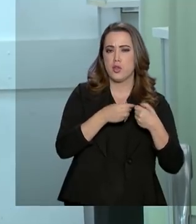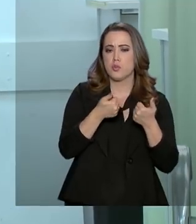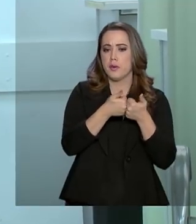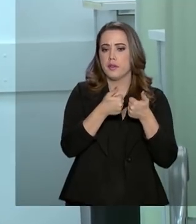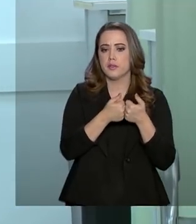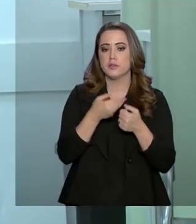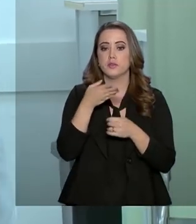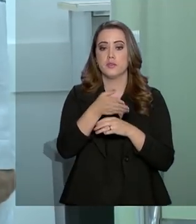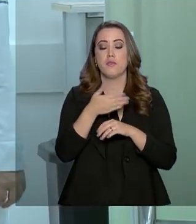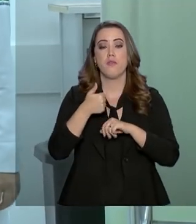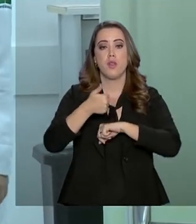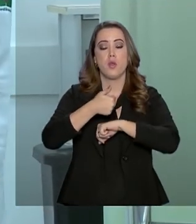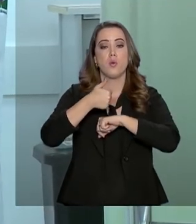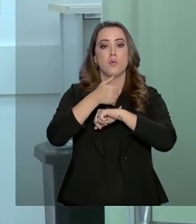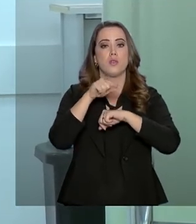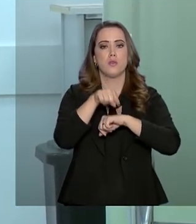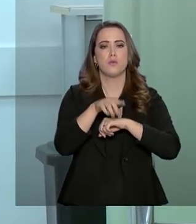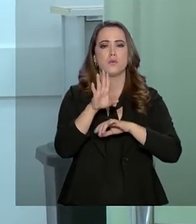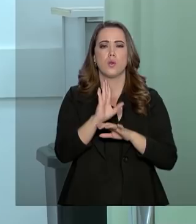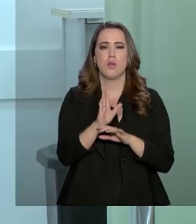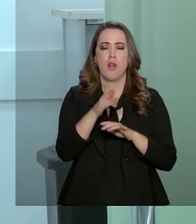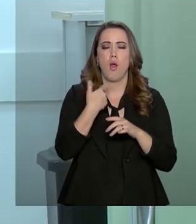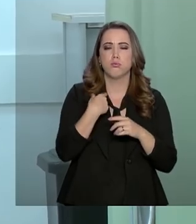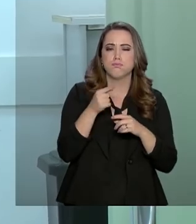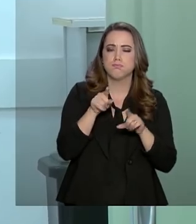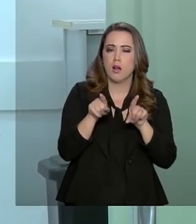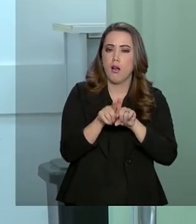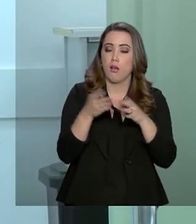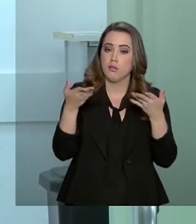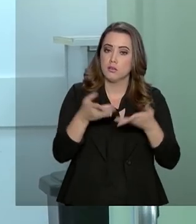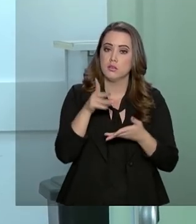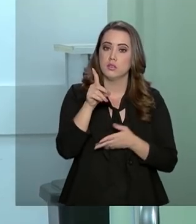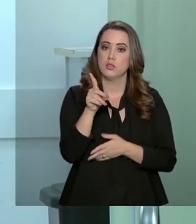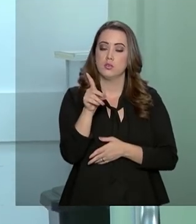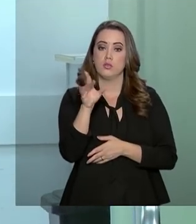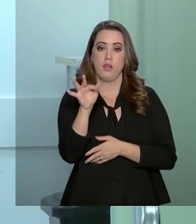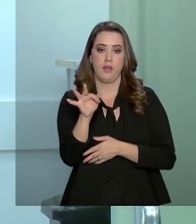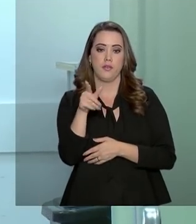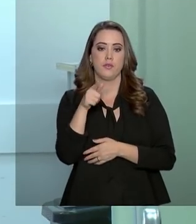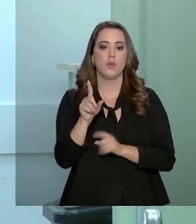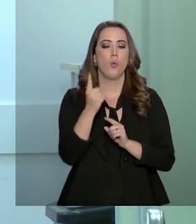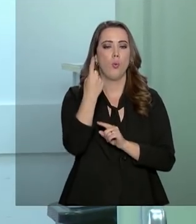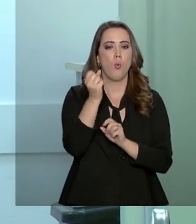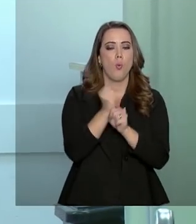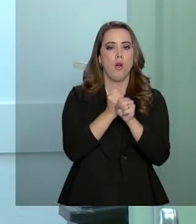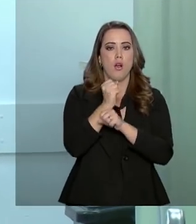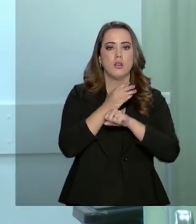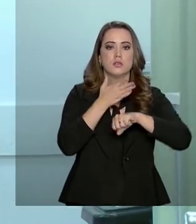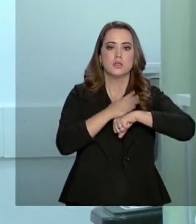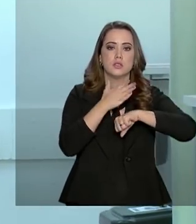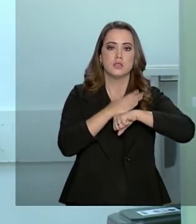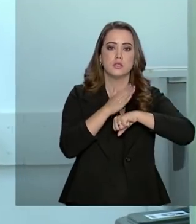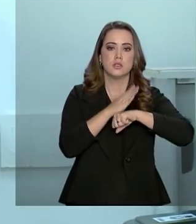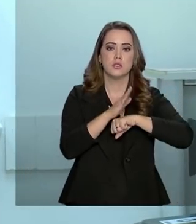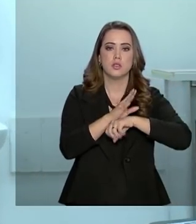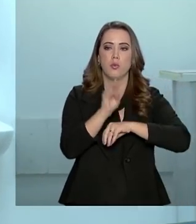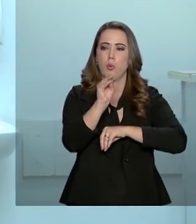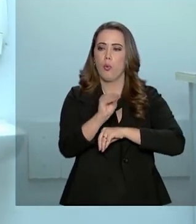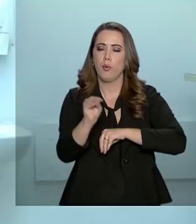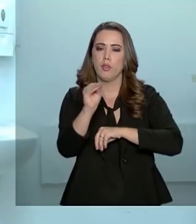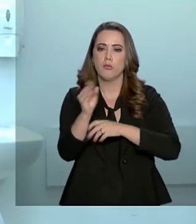e veio fazer a especialização no Distrito Federal. Há um ano, ela faz residência em clínica médica no Hospital